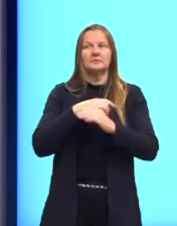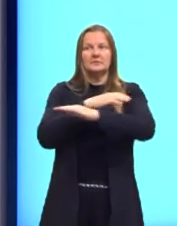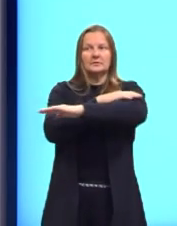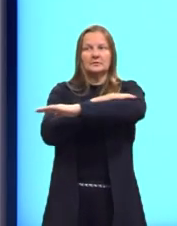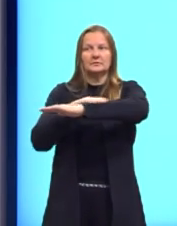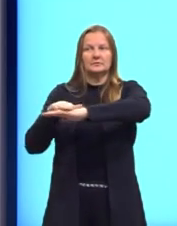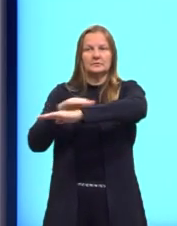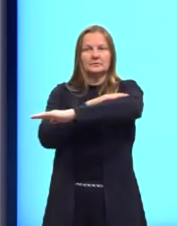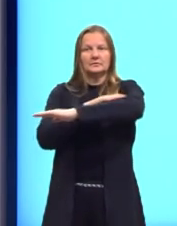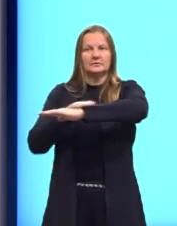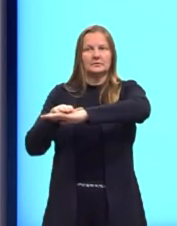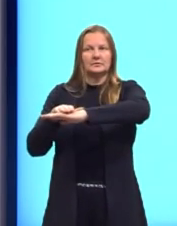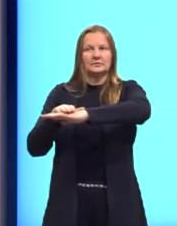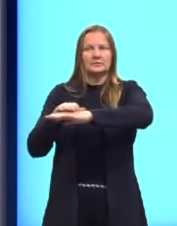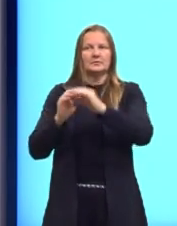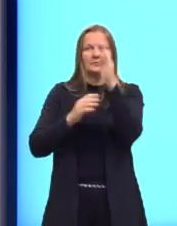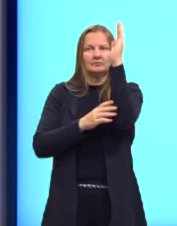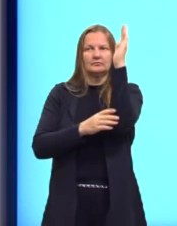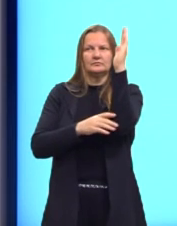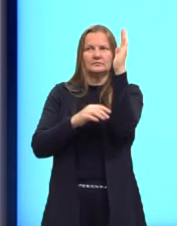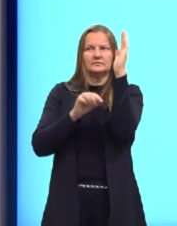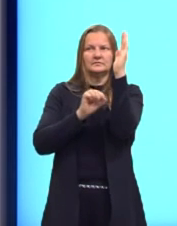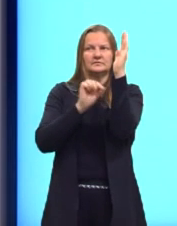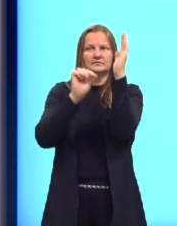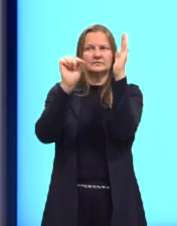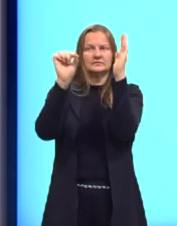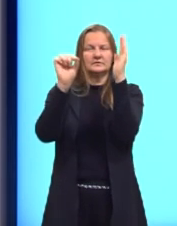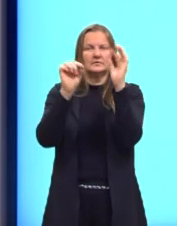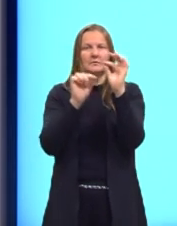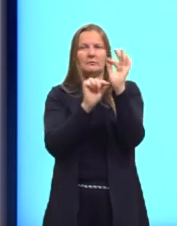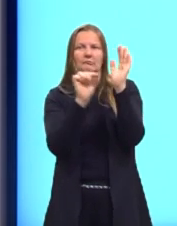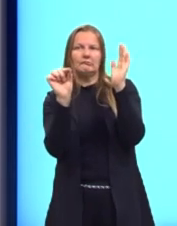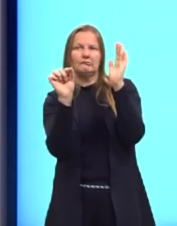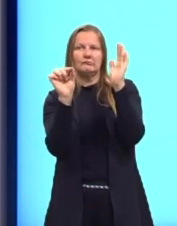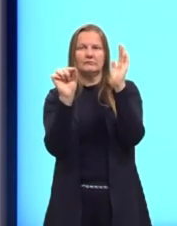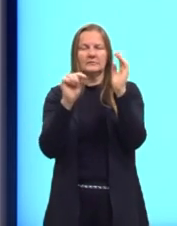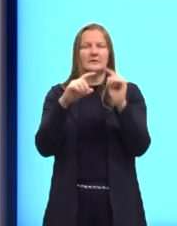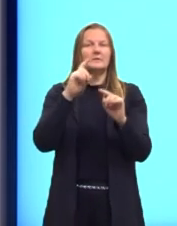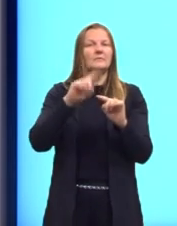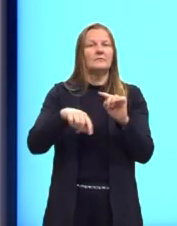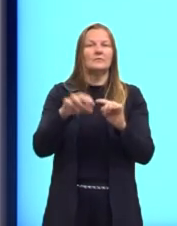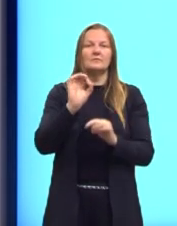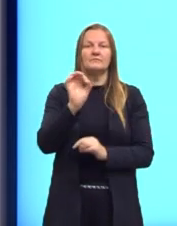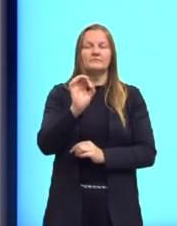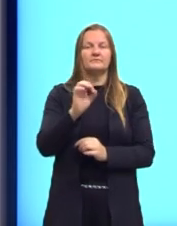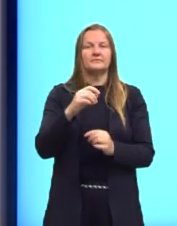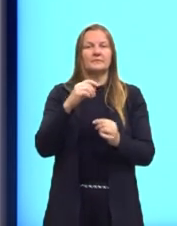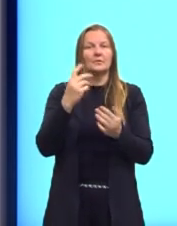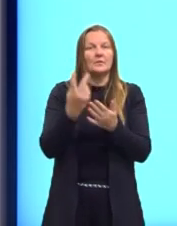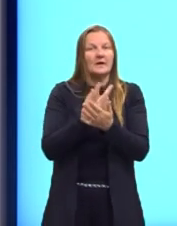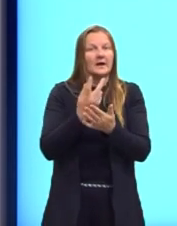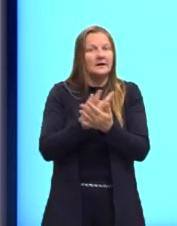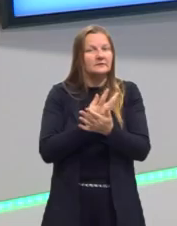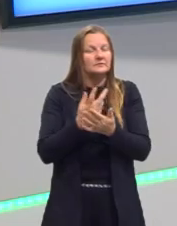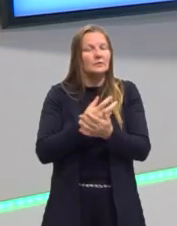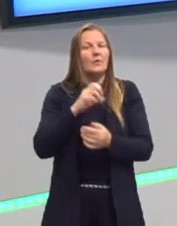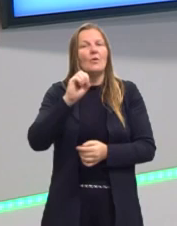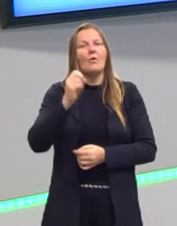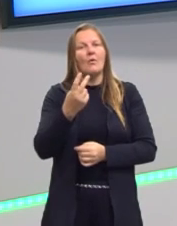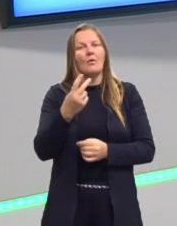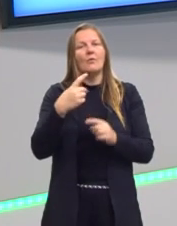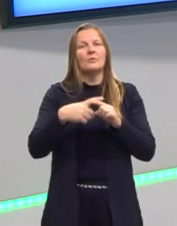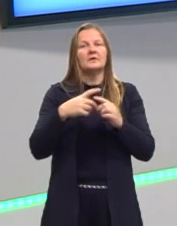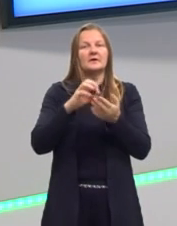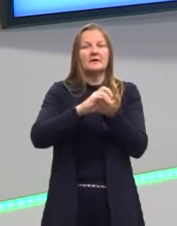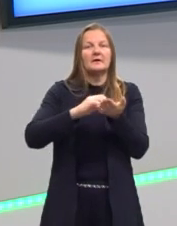uma mesma reta, né? Se um dos pontinhos ficou um pouco deslocado, é porque ou marcamos o ponto errado ou porque